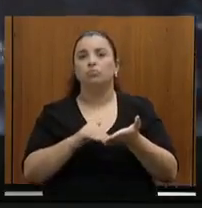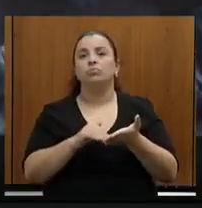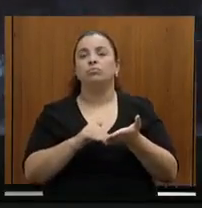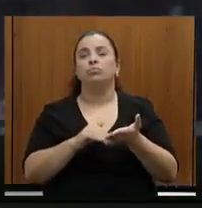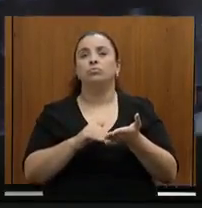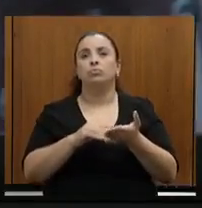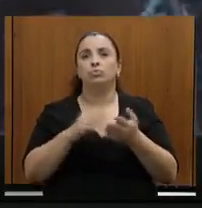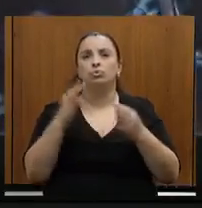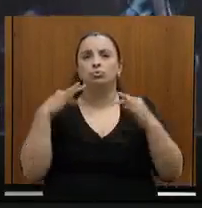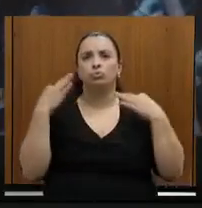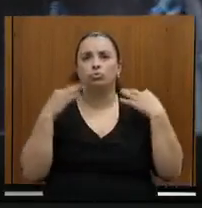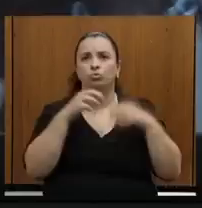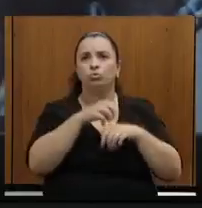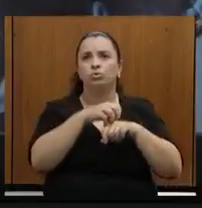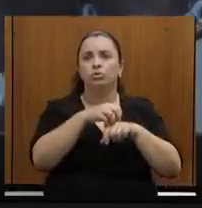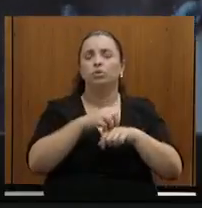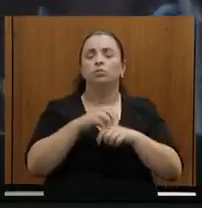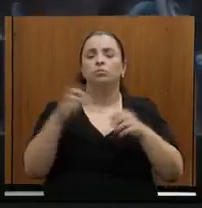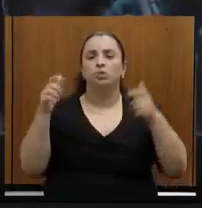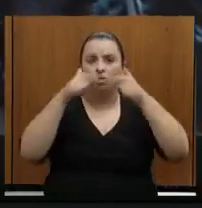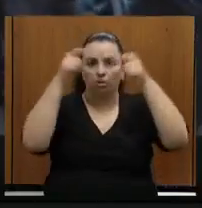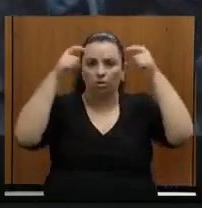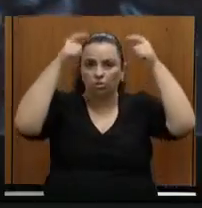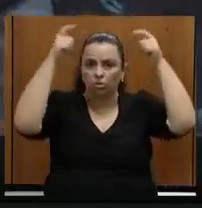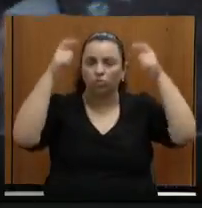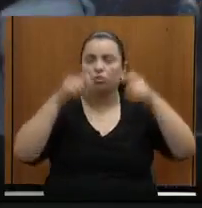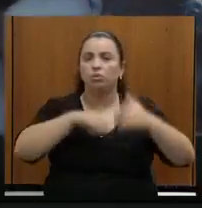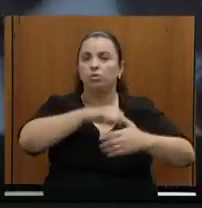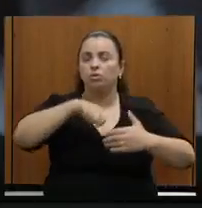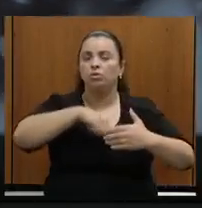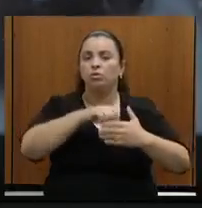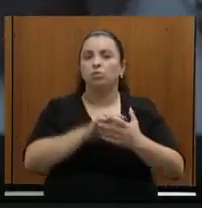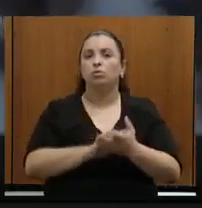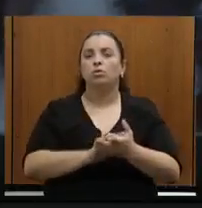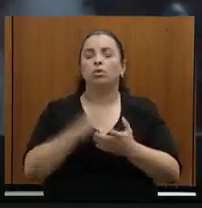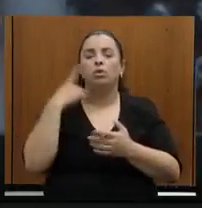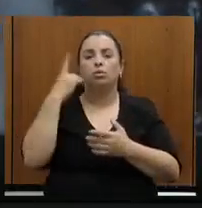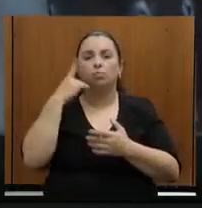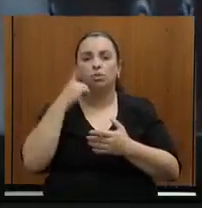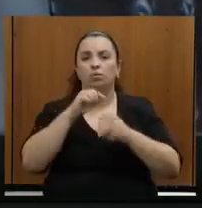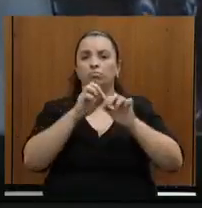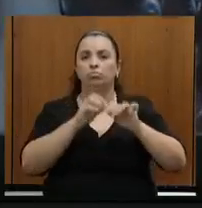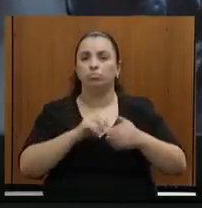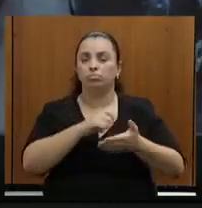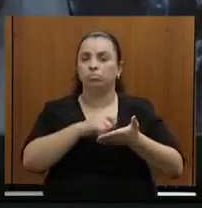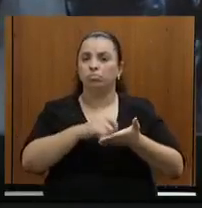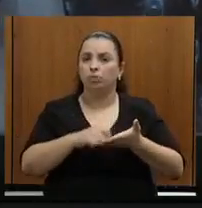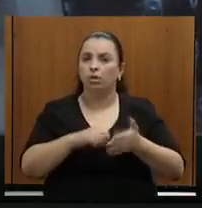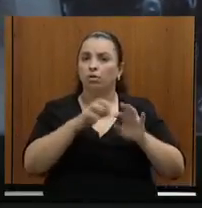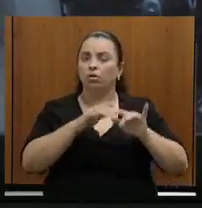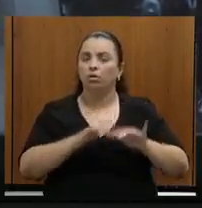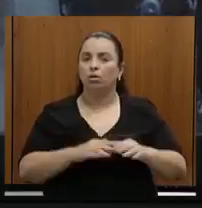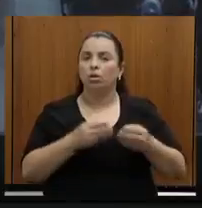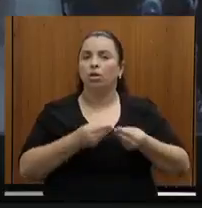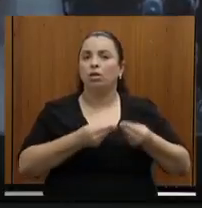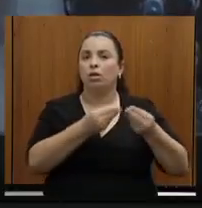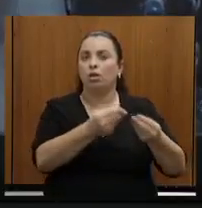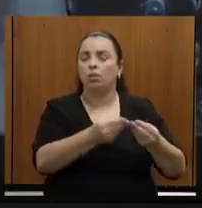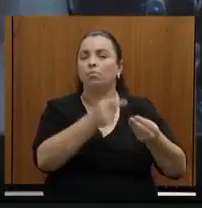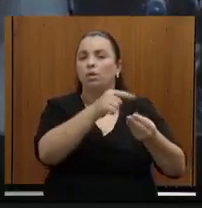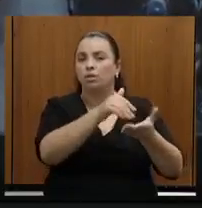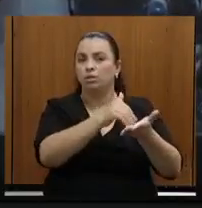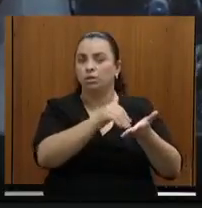o deputado que subscreve nos termos do artigo 100 do Regimento Interno, seja encaminhado ao secretário de Estado de Cultura e Turismo,